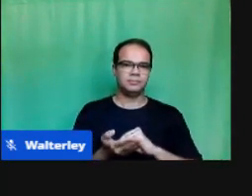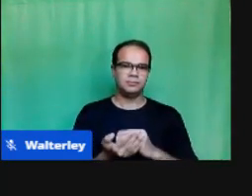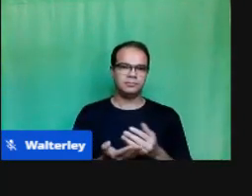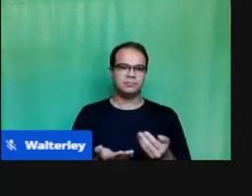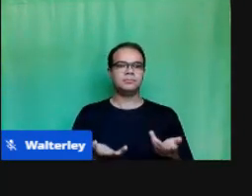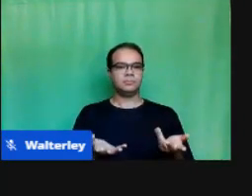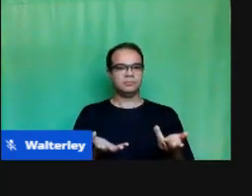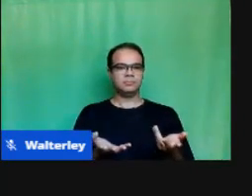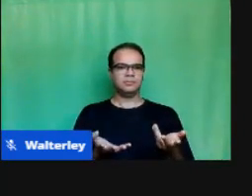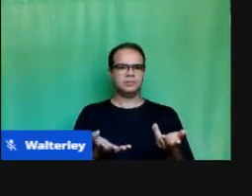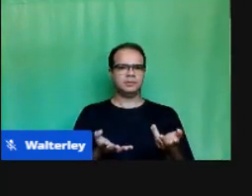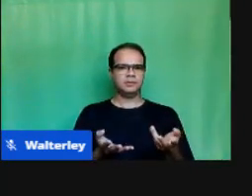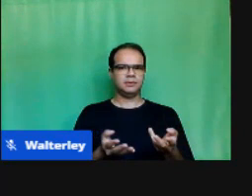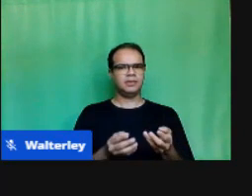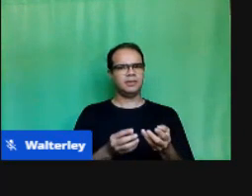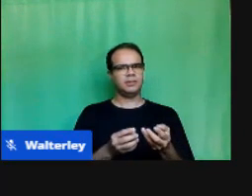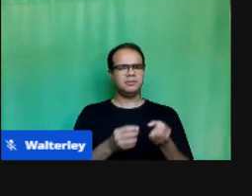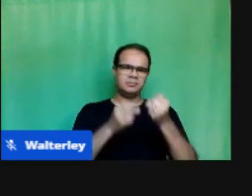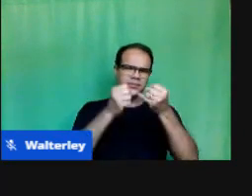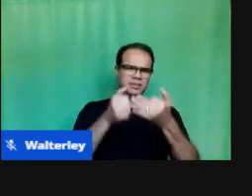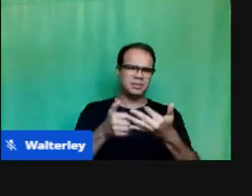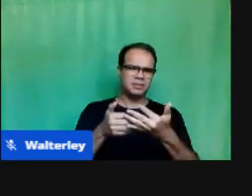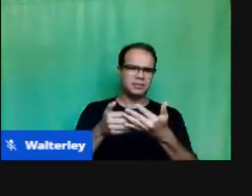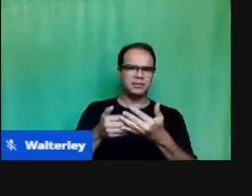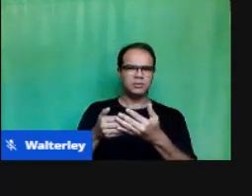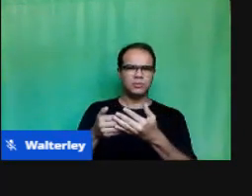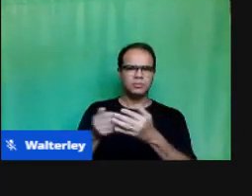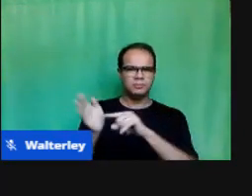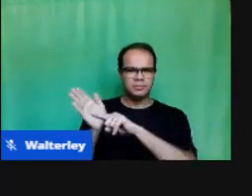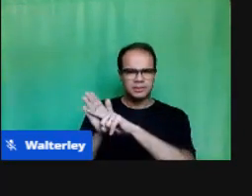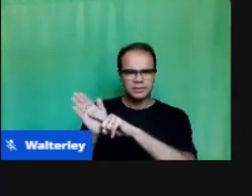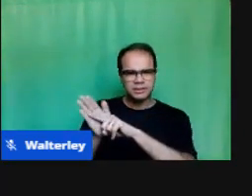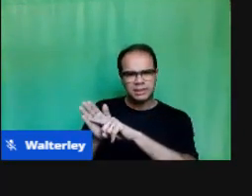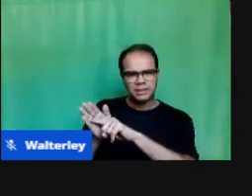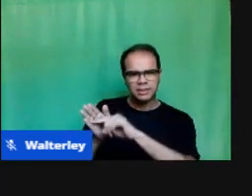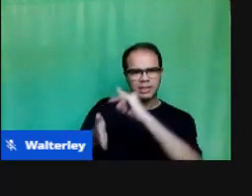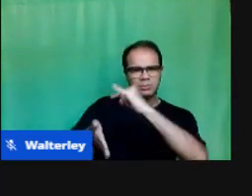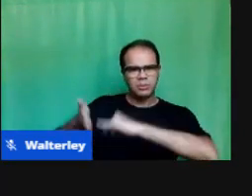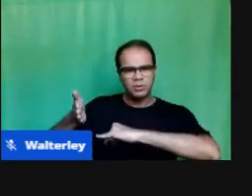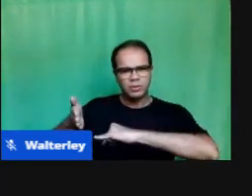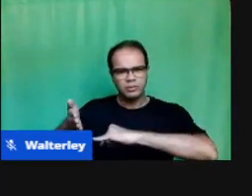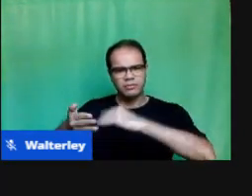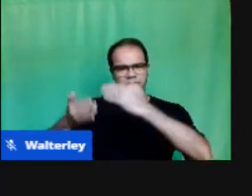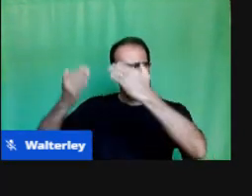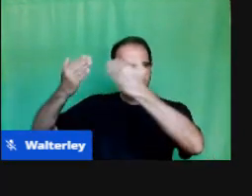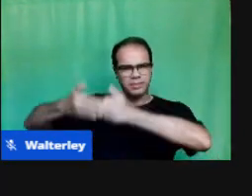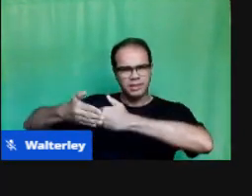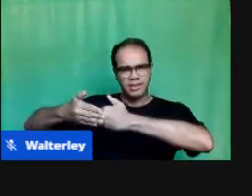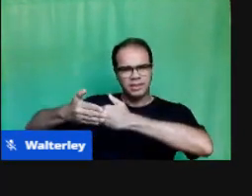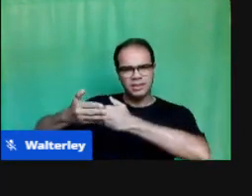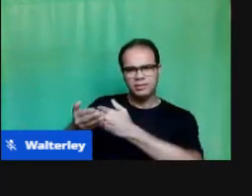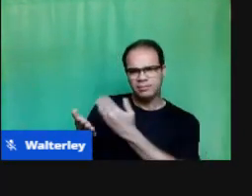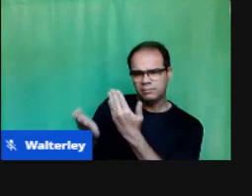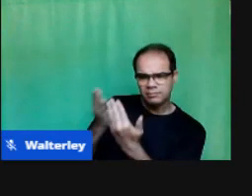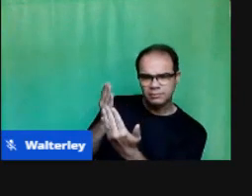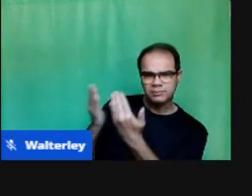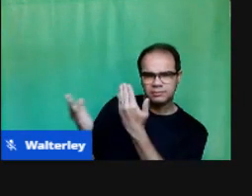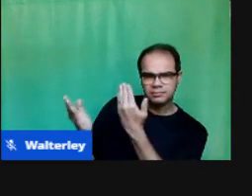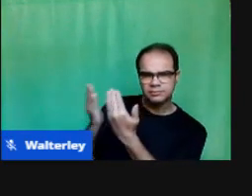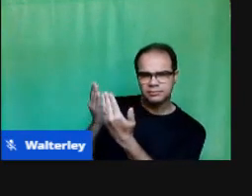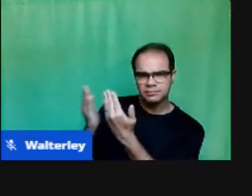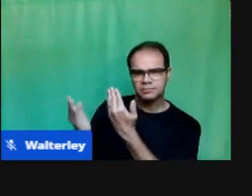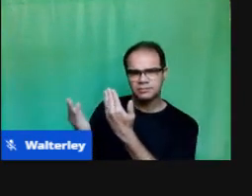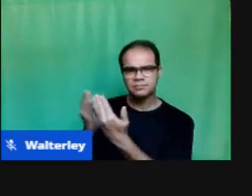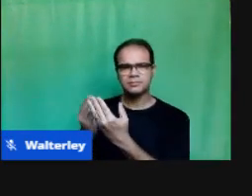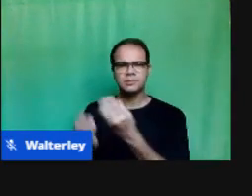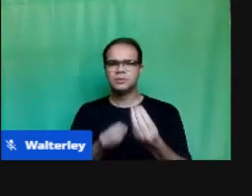bastante complexo, eu acredito que é um gargalo na educação brasileira ainda, a nossa forma de avaliar, do entendimento que nós temos da